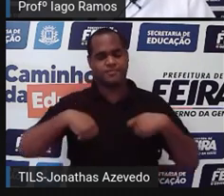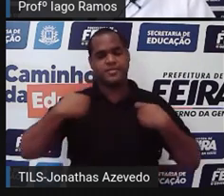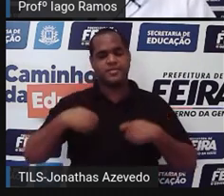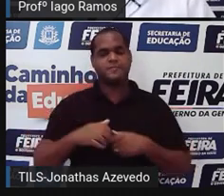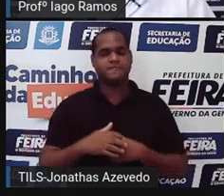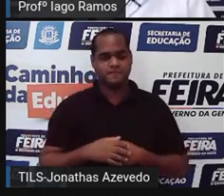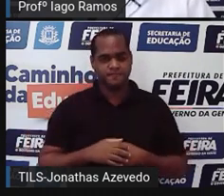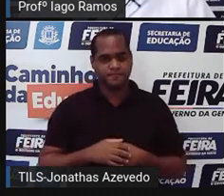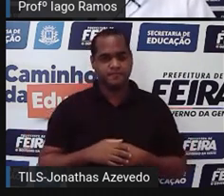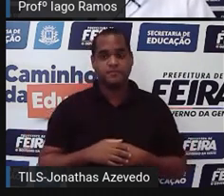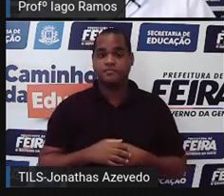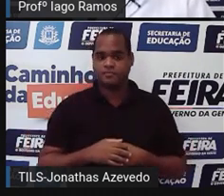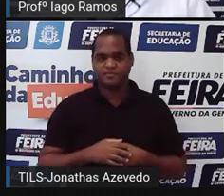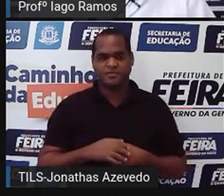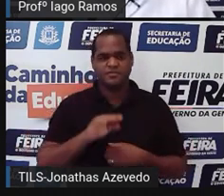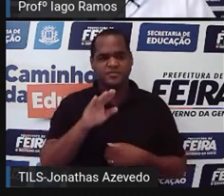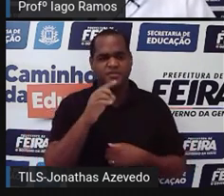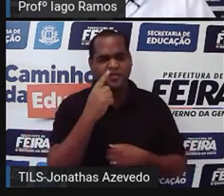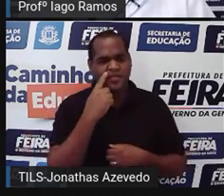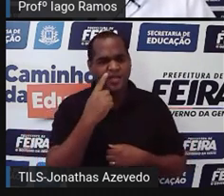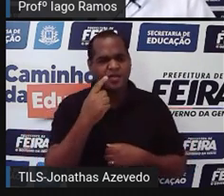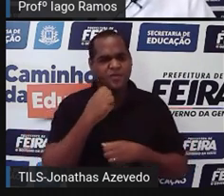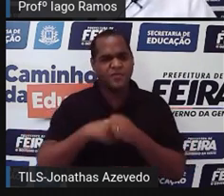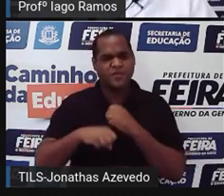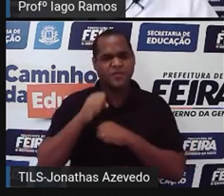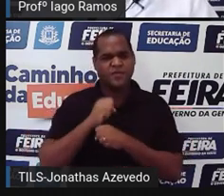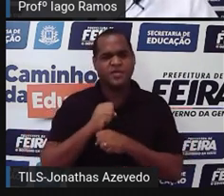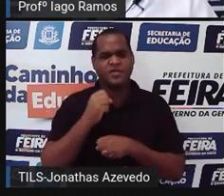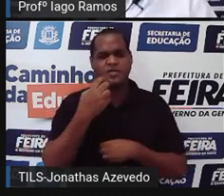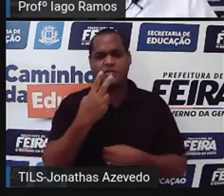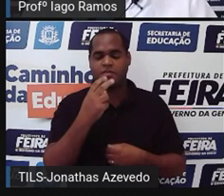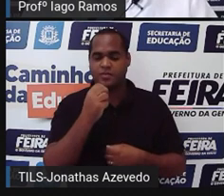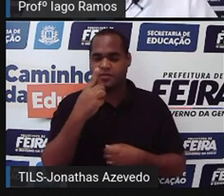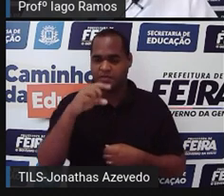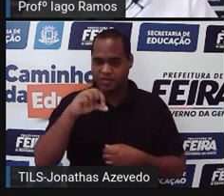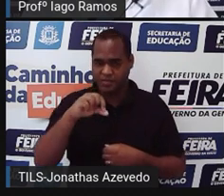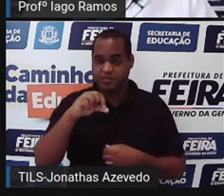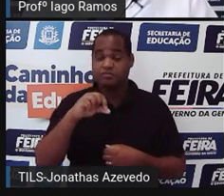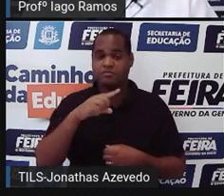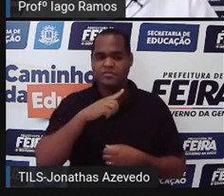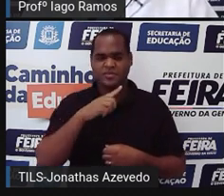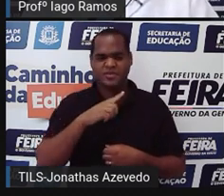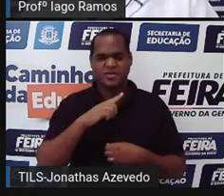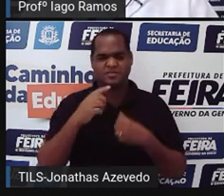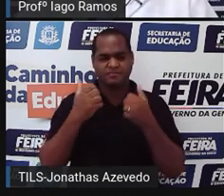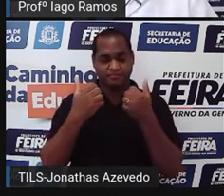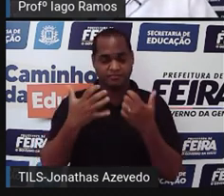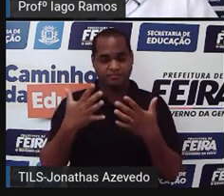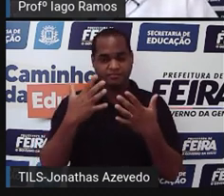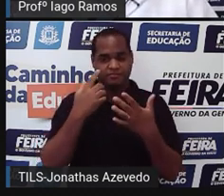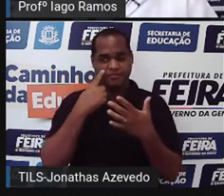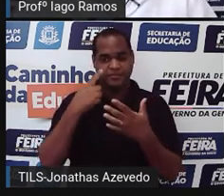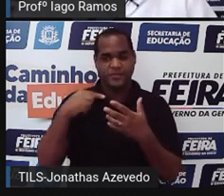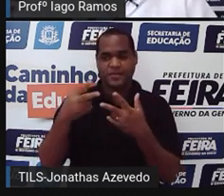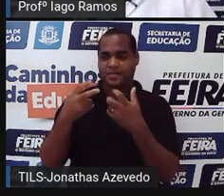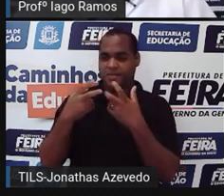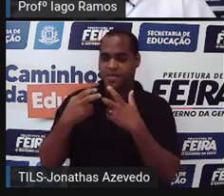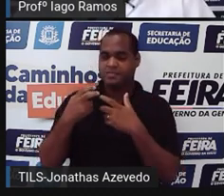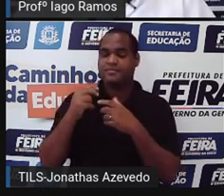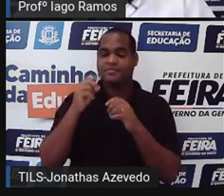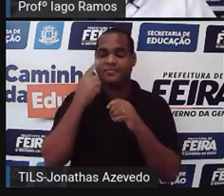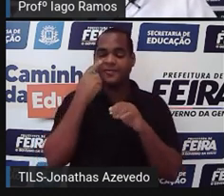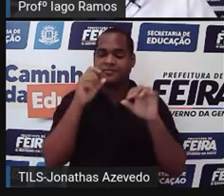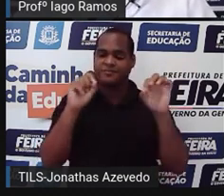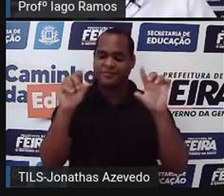Se a gente olha para o ano de 2019, né? A gente vê que a TV